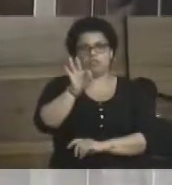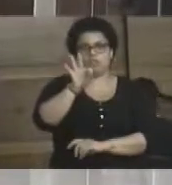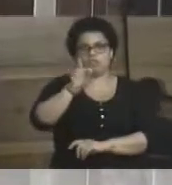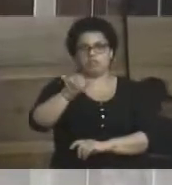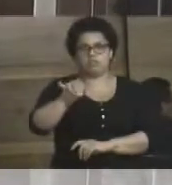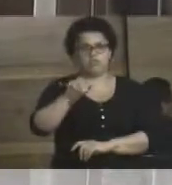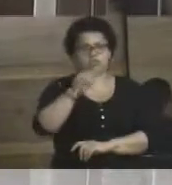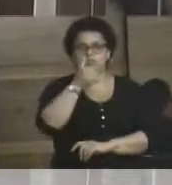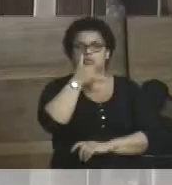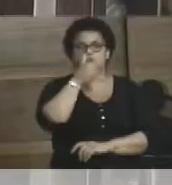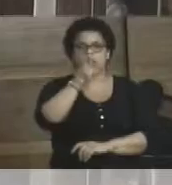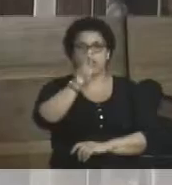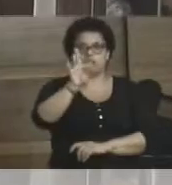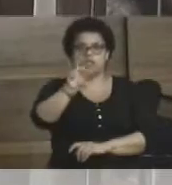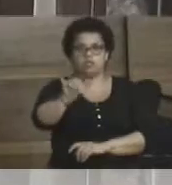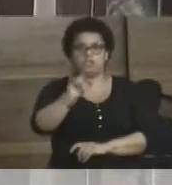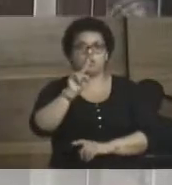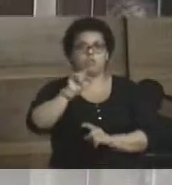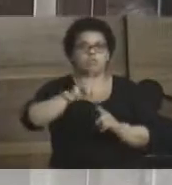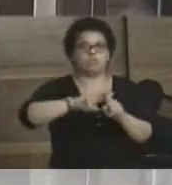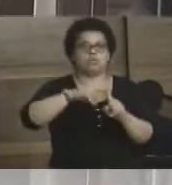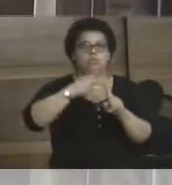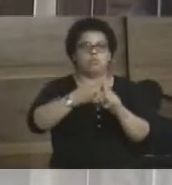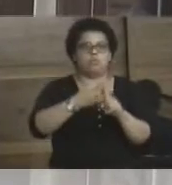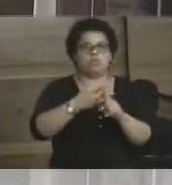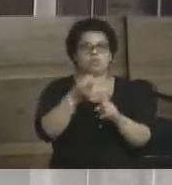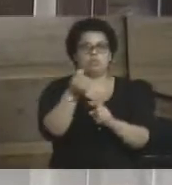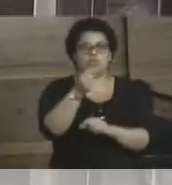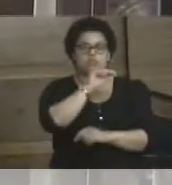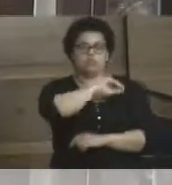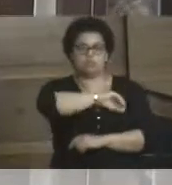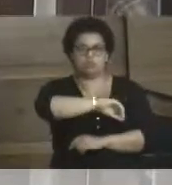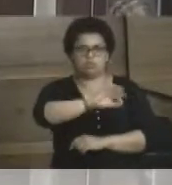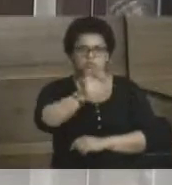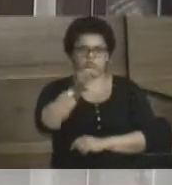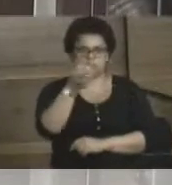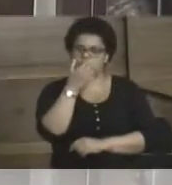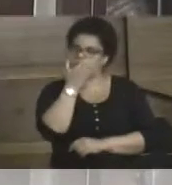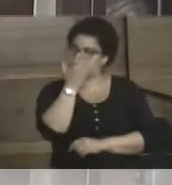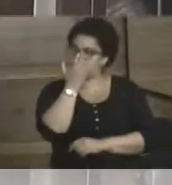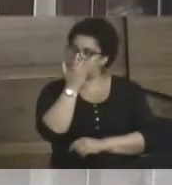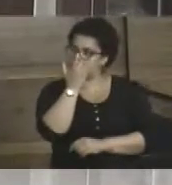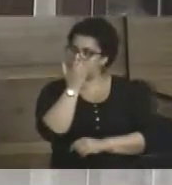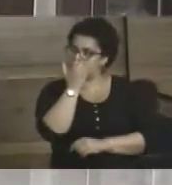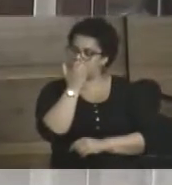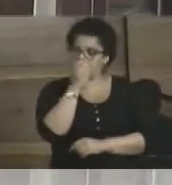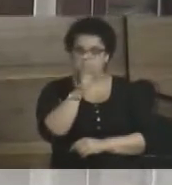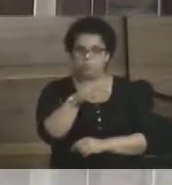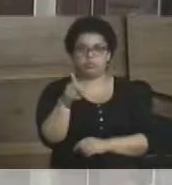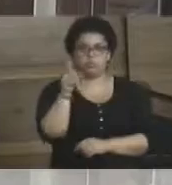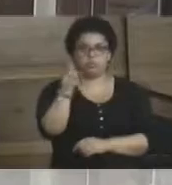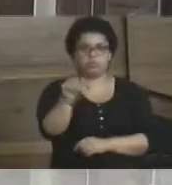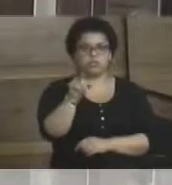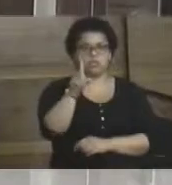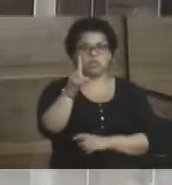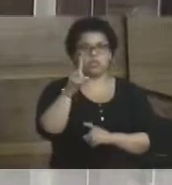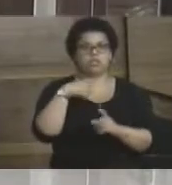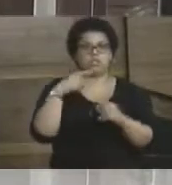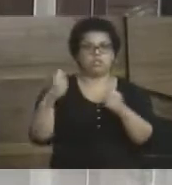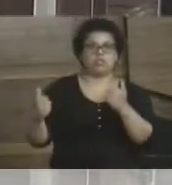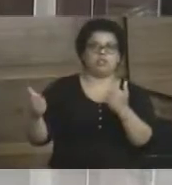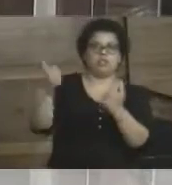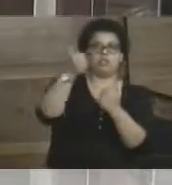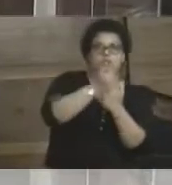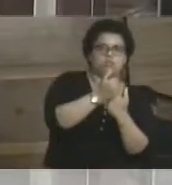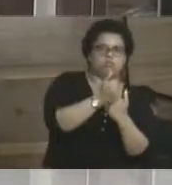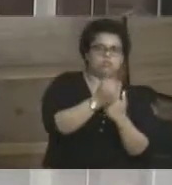O RTI, ele dobra o valor do salário do professor quando ele ocupa a direção